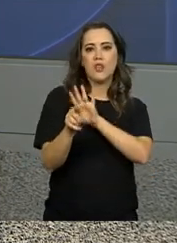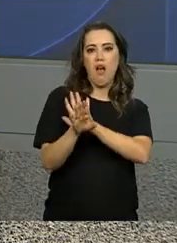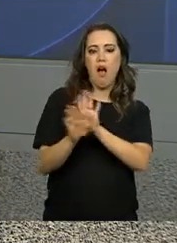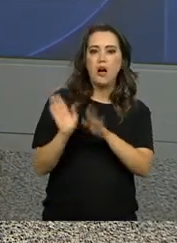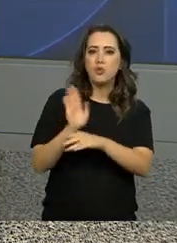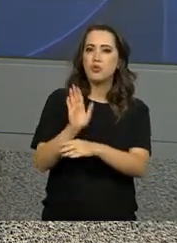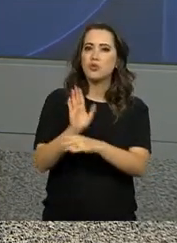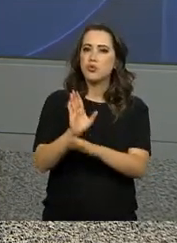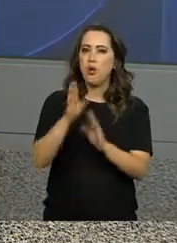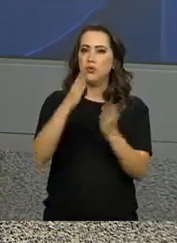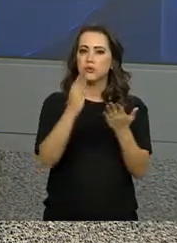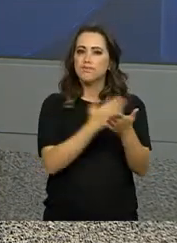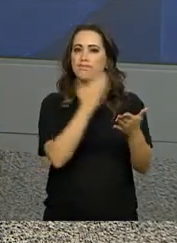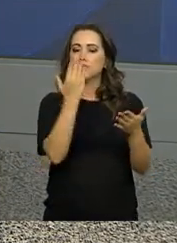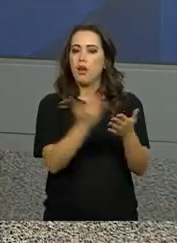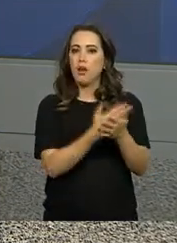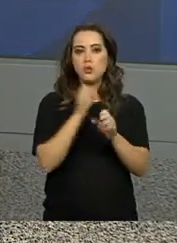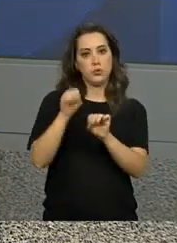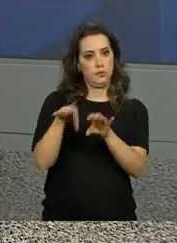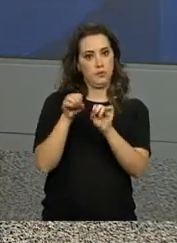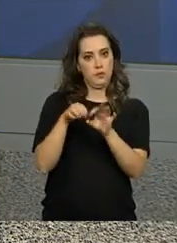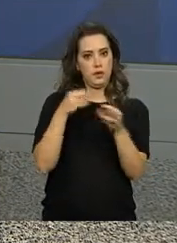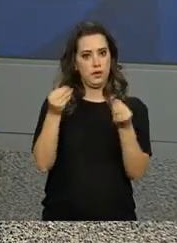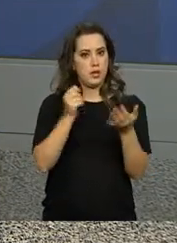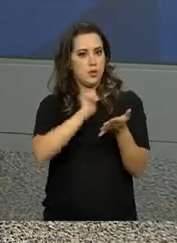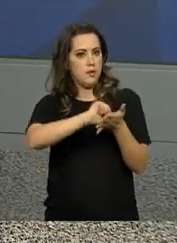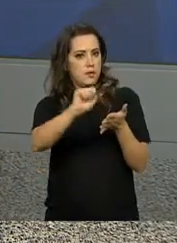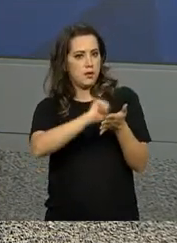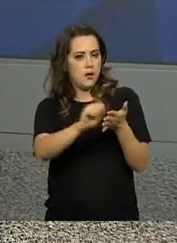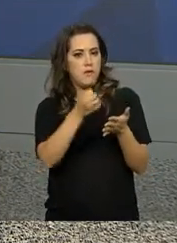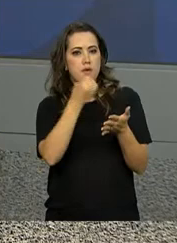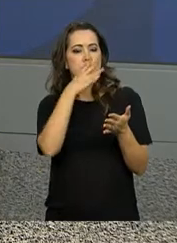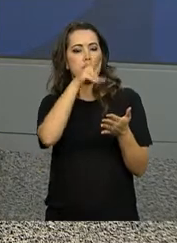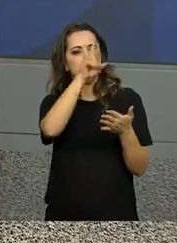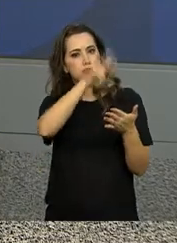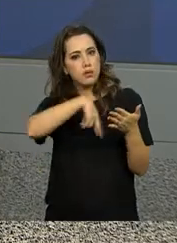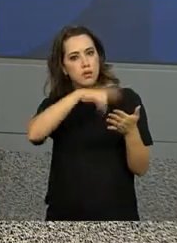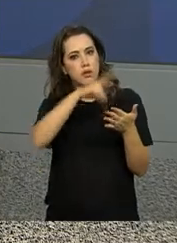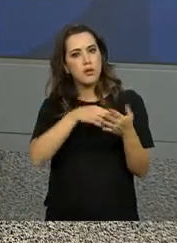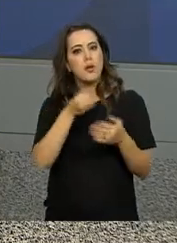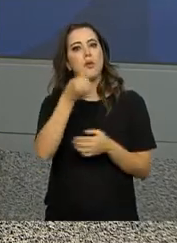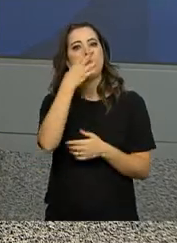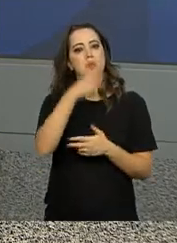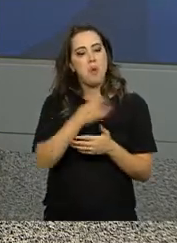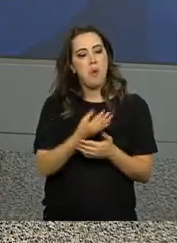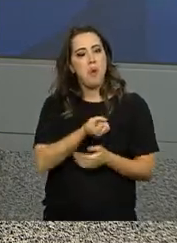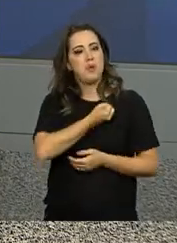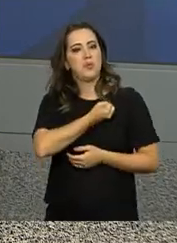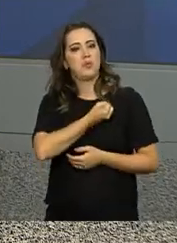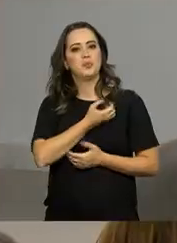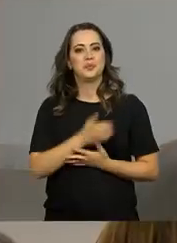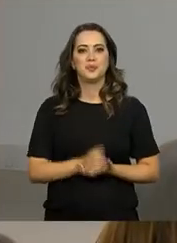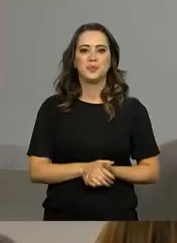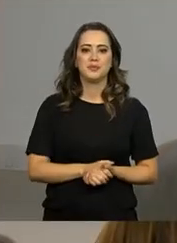cartilha do participante, que traz orientações sobre como escrever um bom texto para garantir o melhor desempenho.